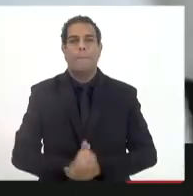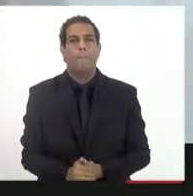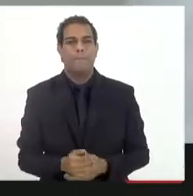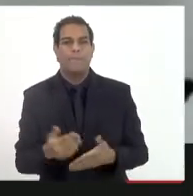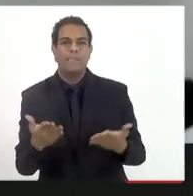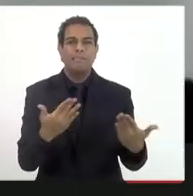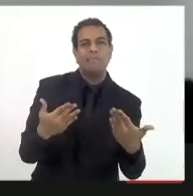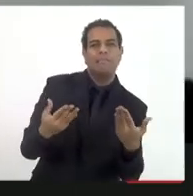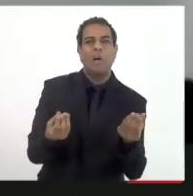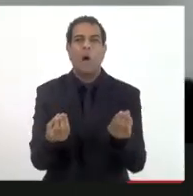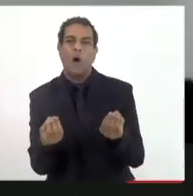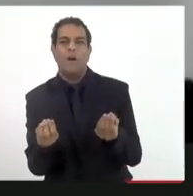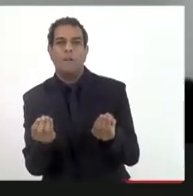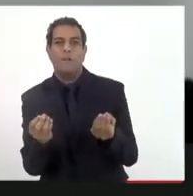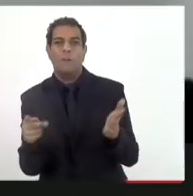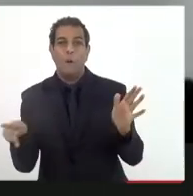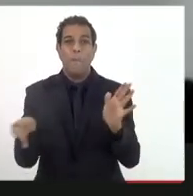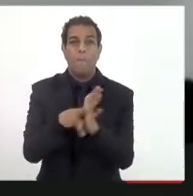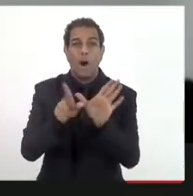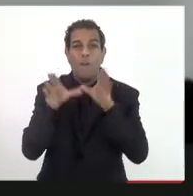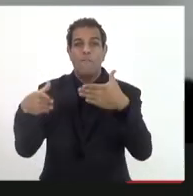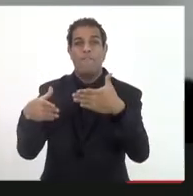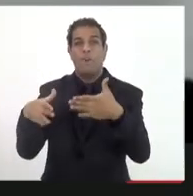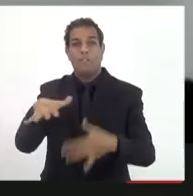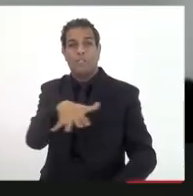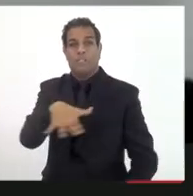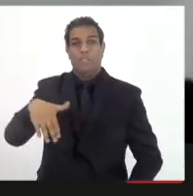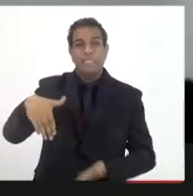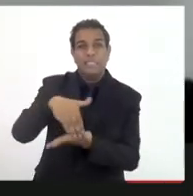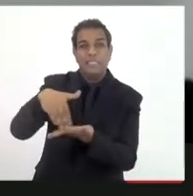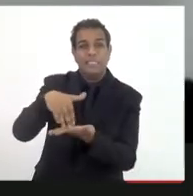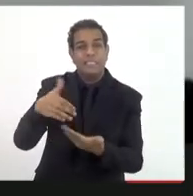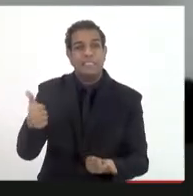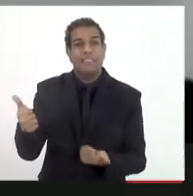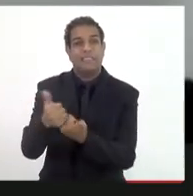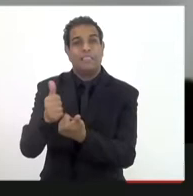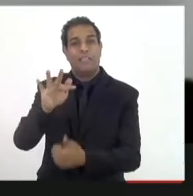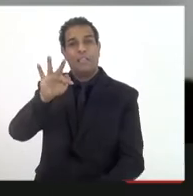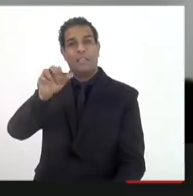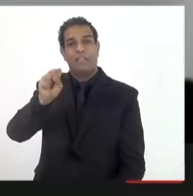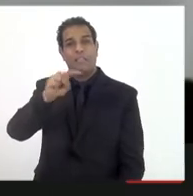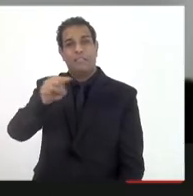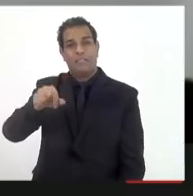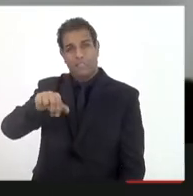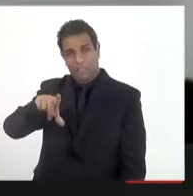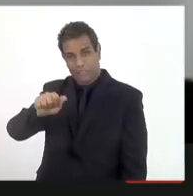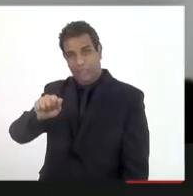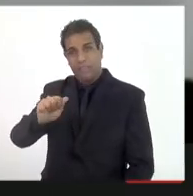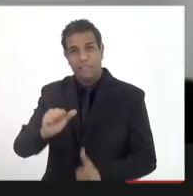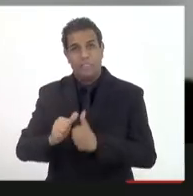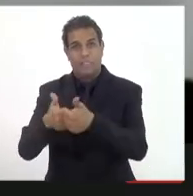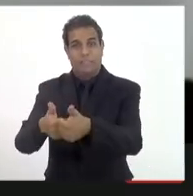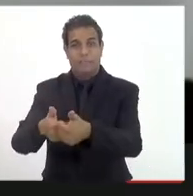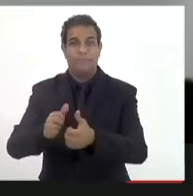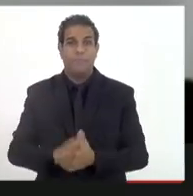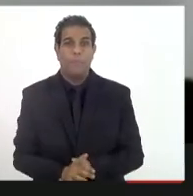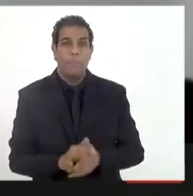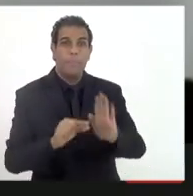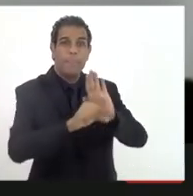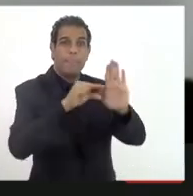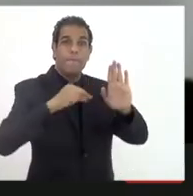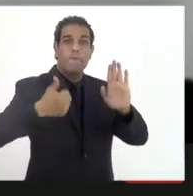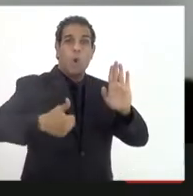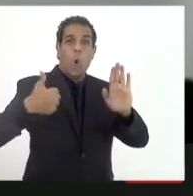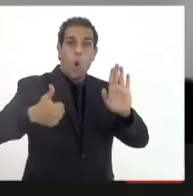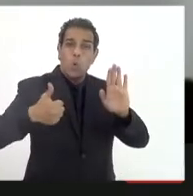maleabilidade, a questão da gestão do fundo pela Secretaria de Fazenda. No artigo 11, no parágrafo